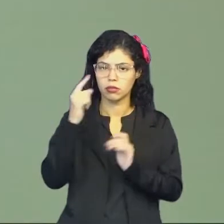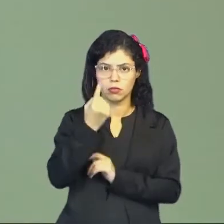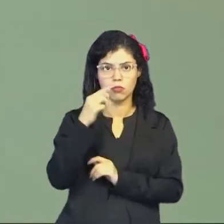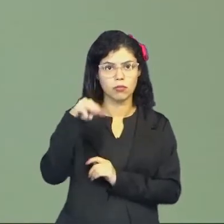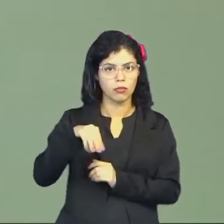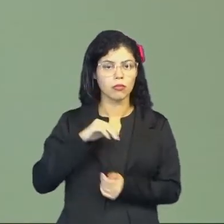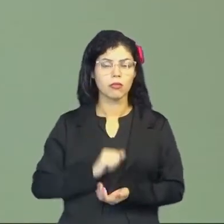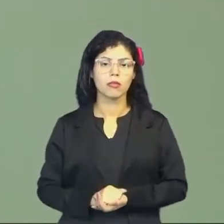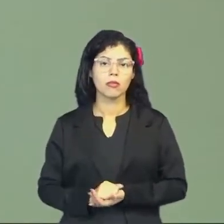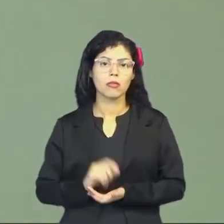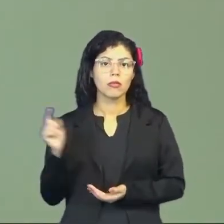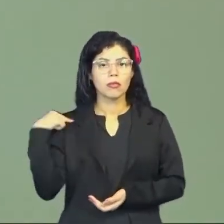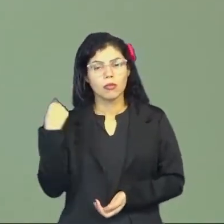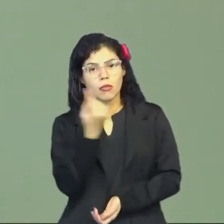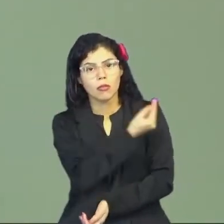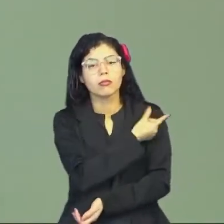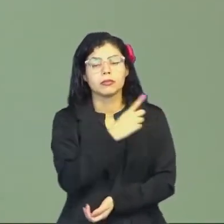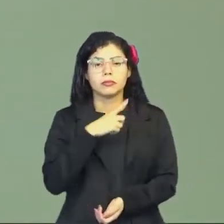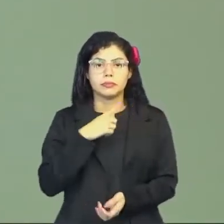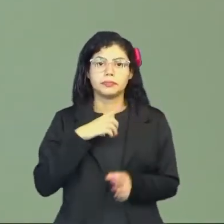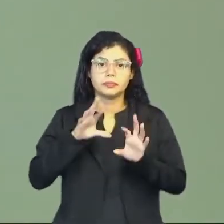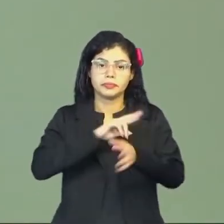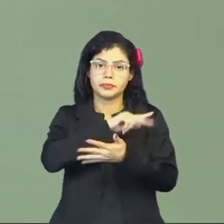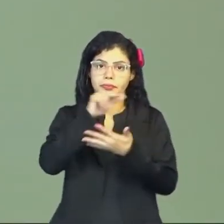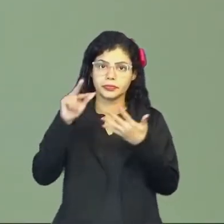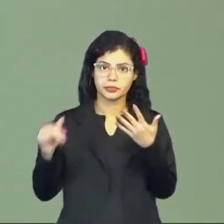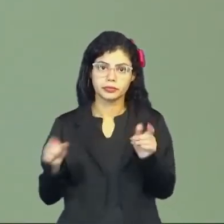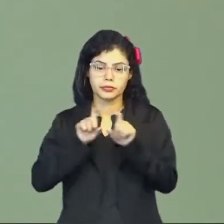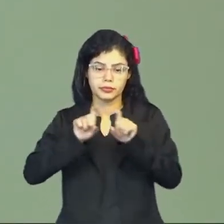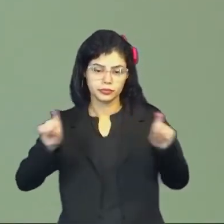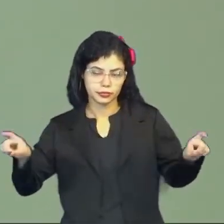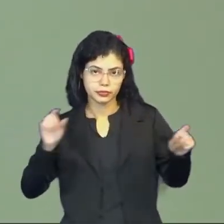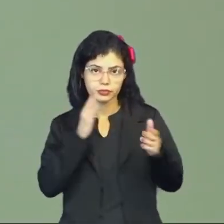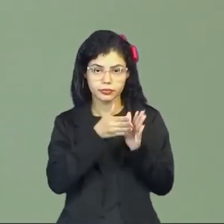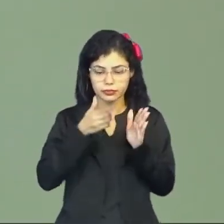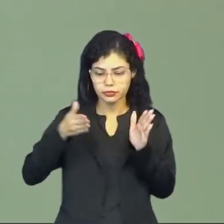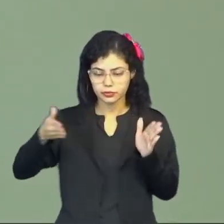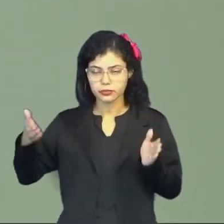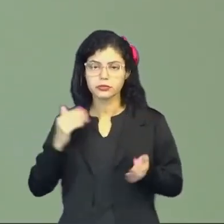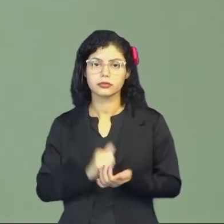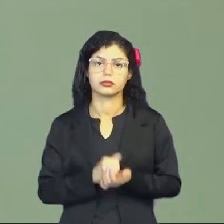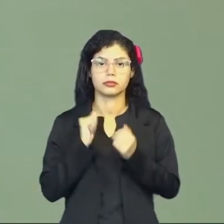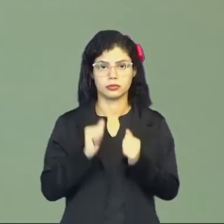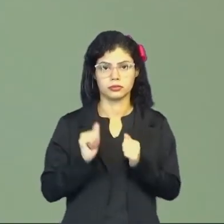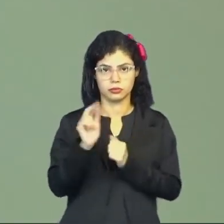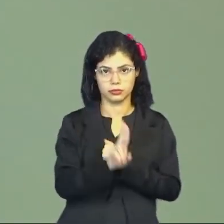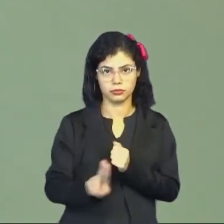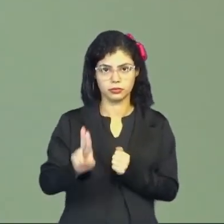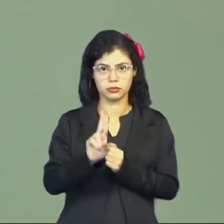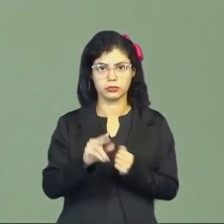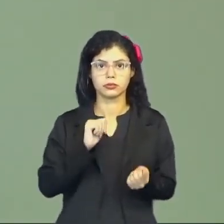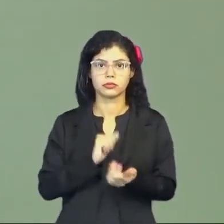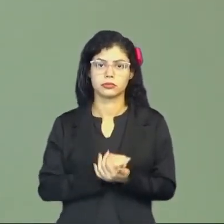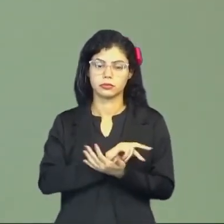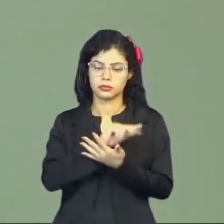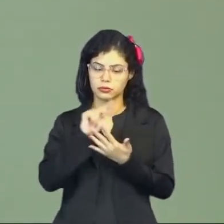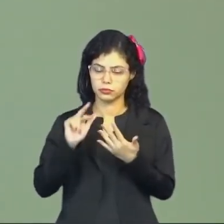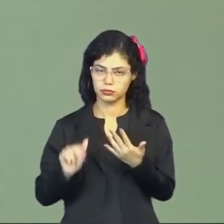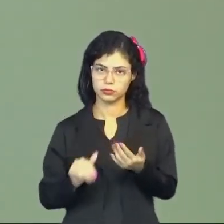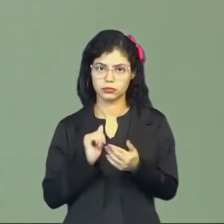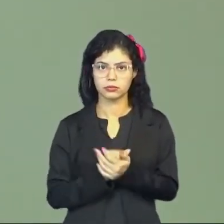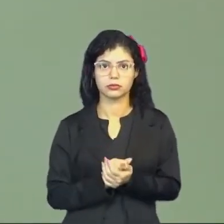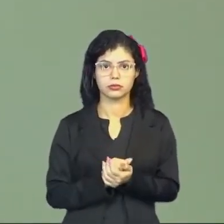metro. Então, nós temos aqui vários tipos de medidas, tá? Elas podem ser usadas de maneiras